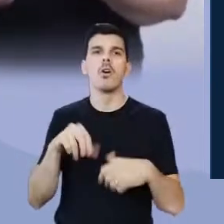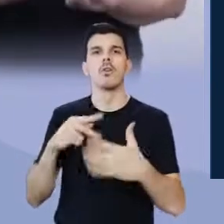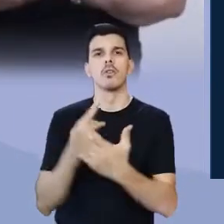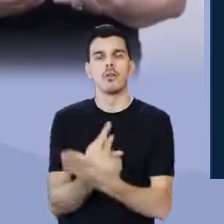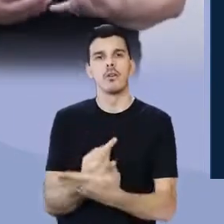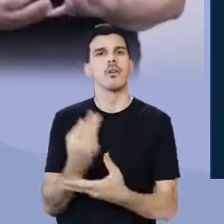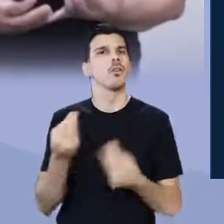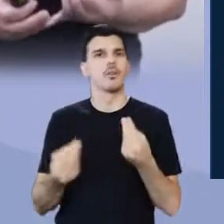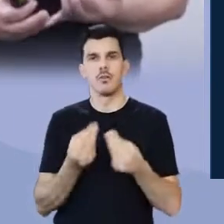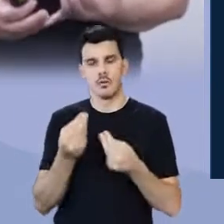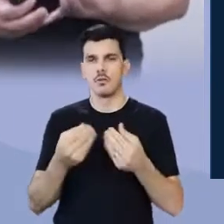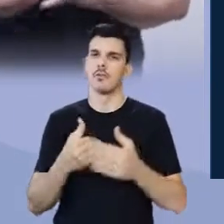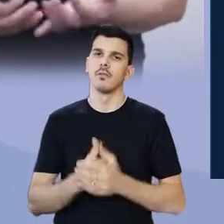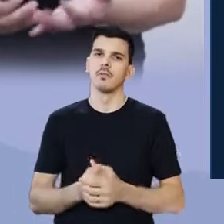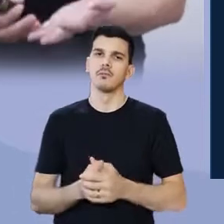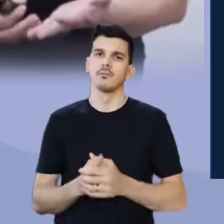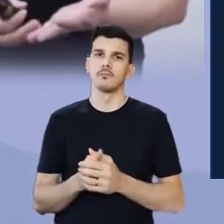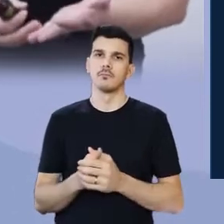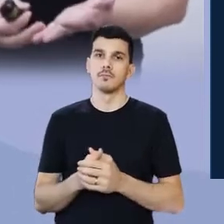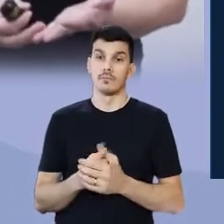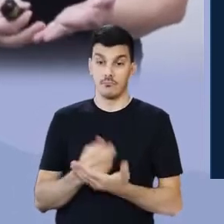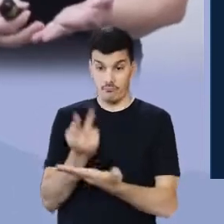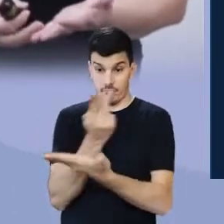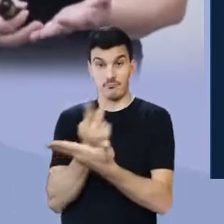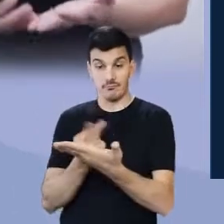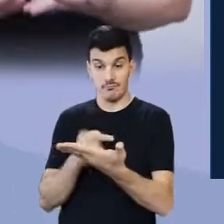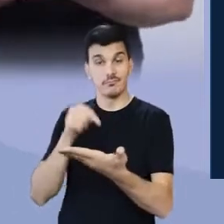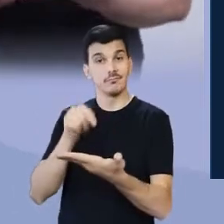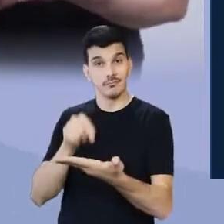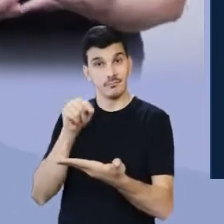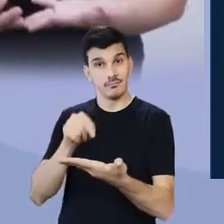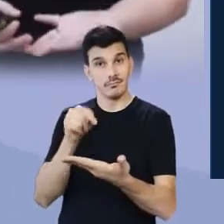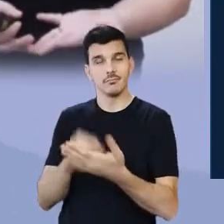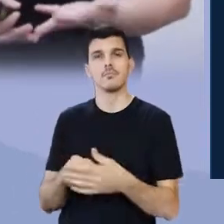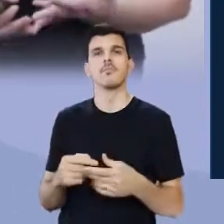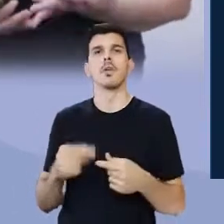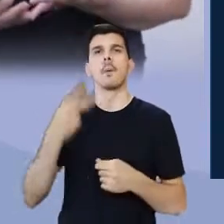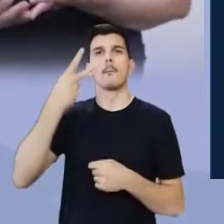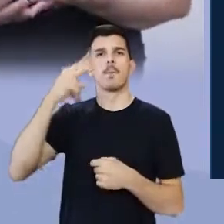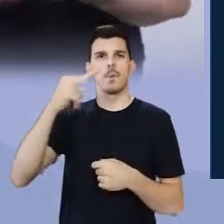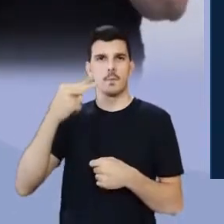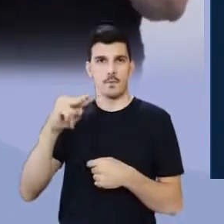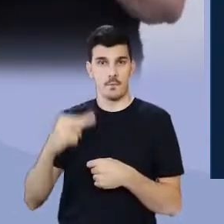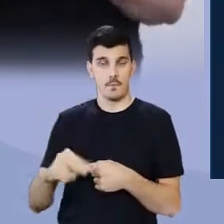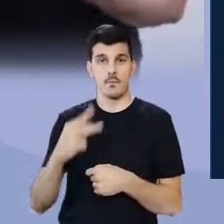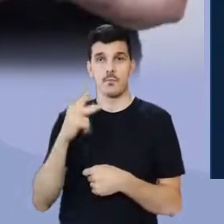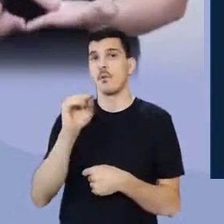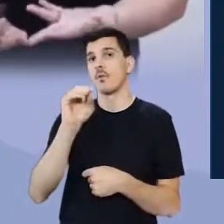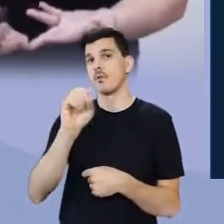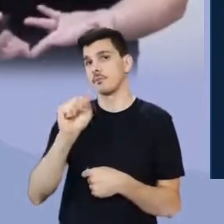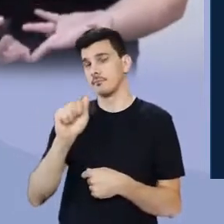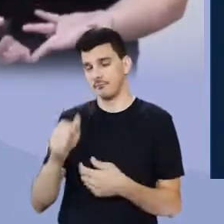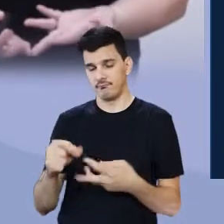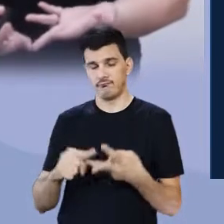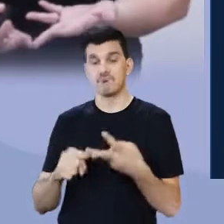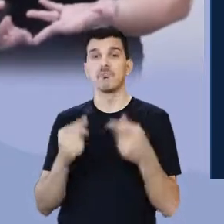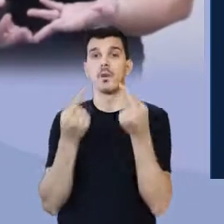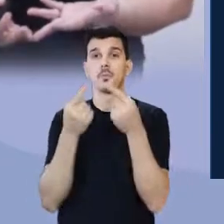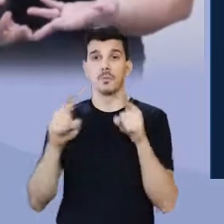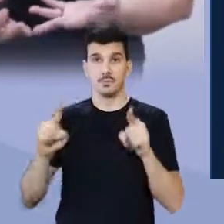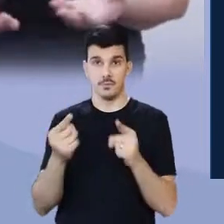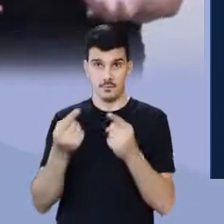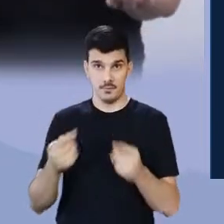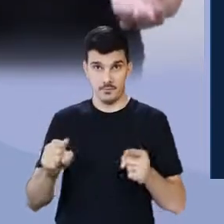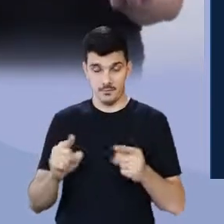ocorrer a partir da poesia, a partir da prosa, ela pode ocorrer a partir da música